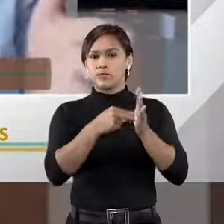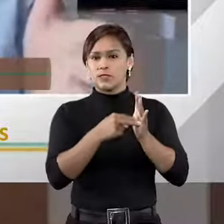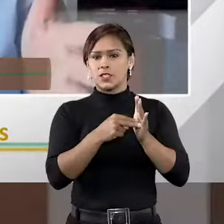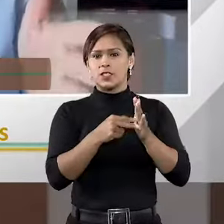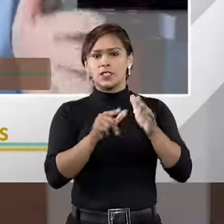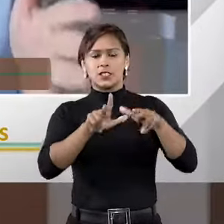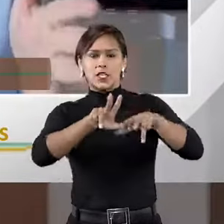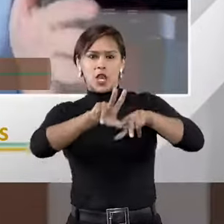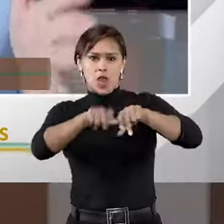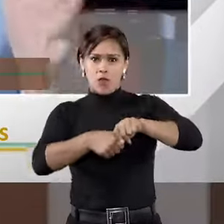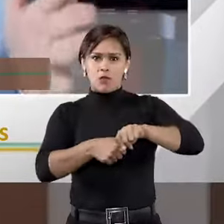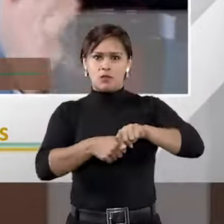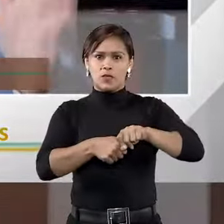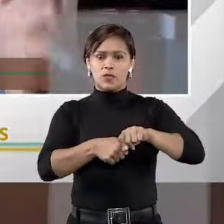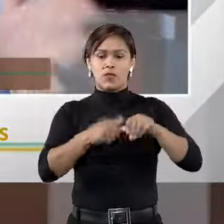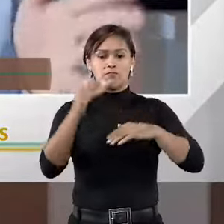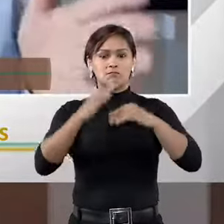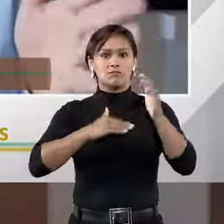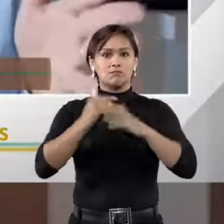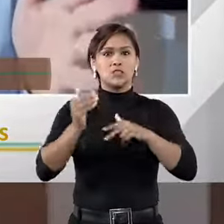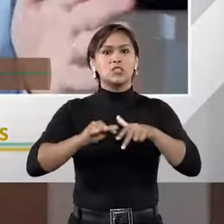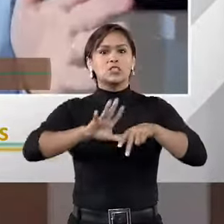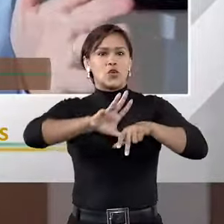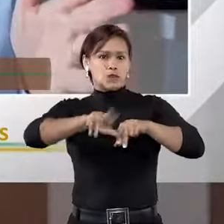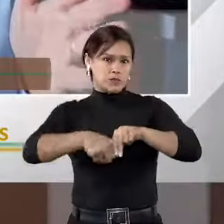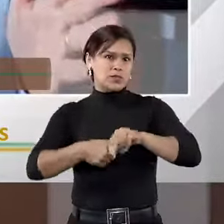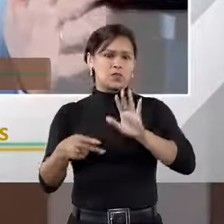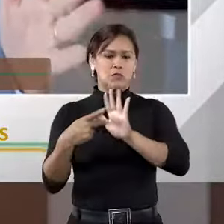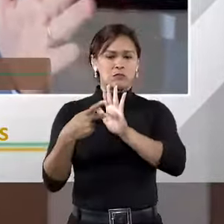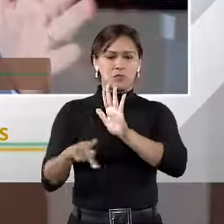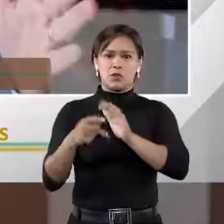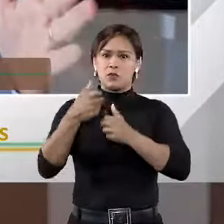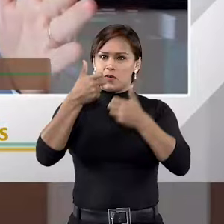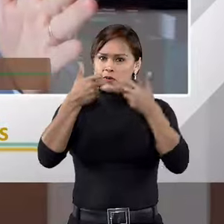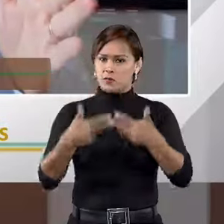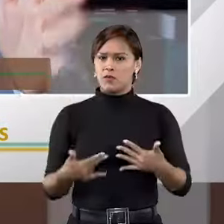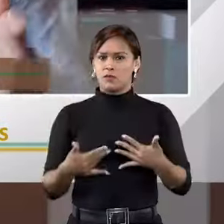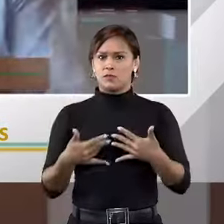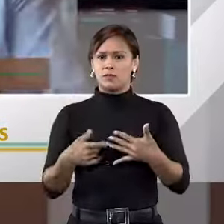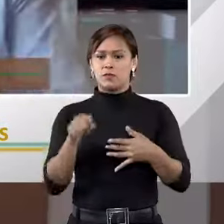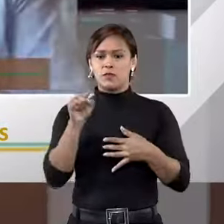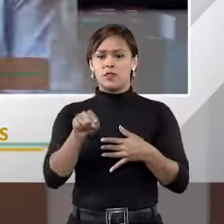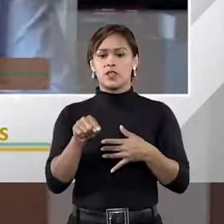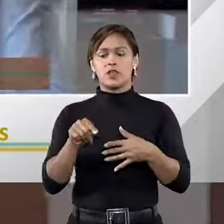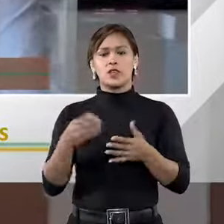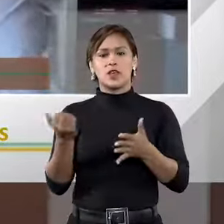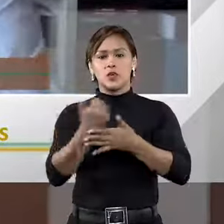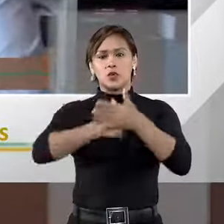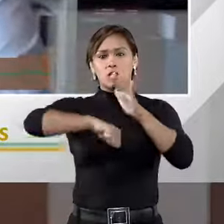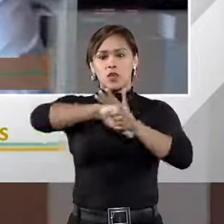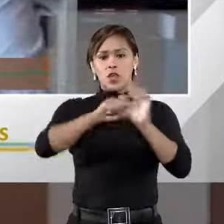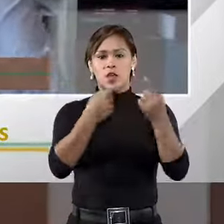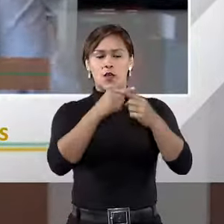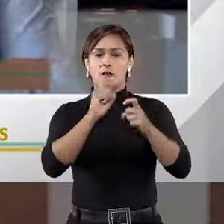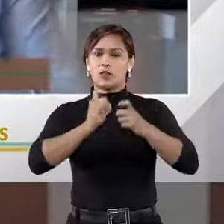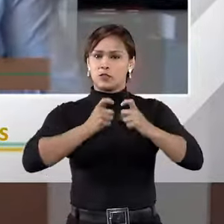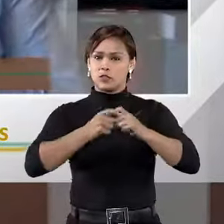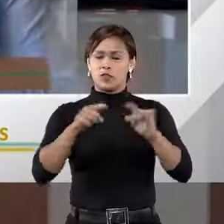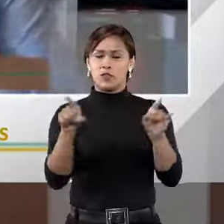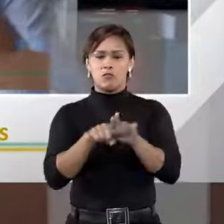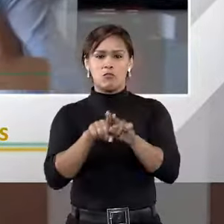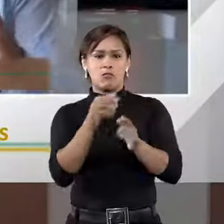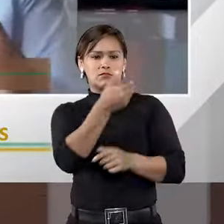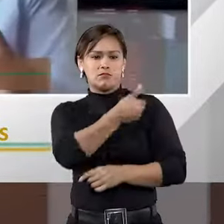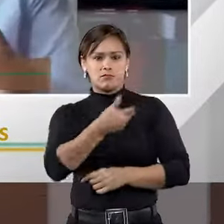corrompido, ele pratica o crime de corrupção, que é um crime contra a administração pública, porque para